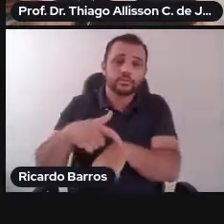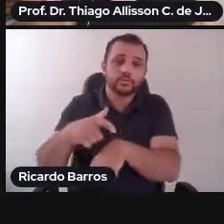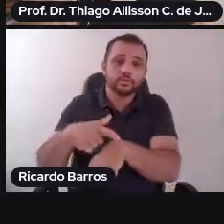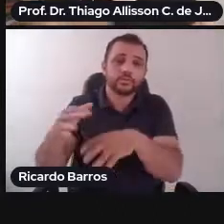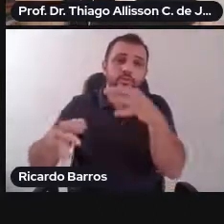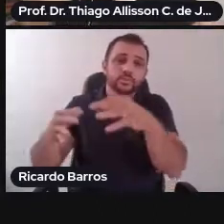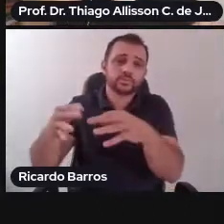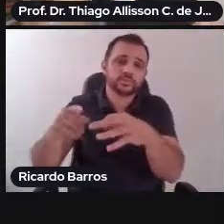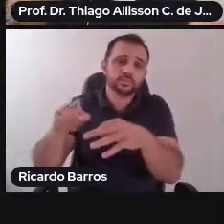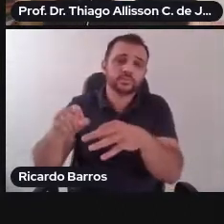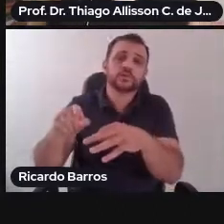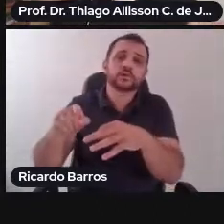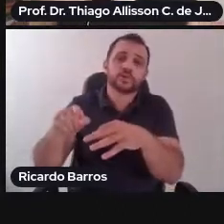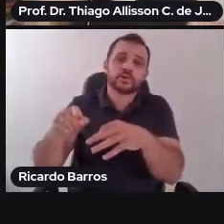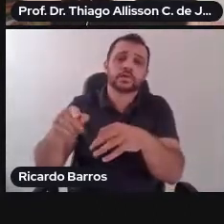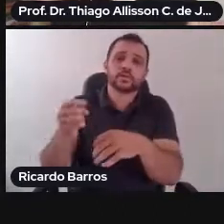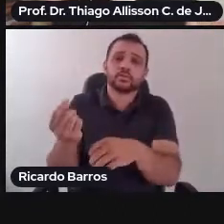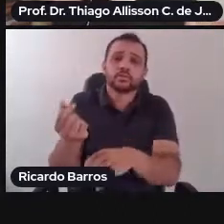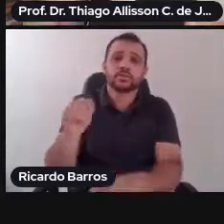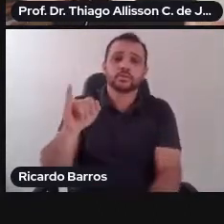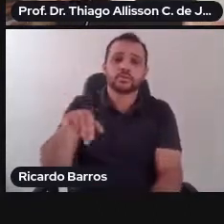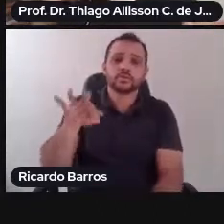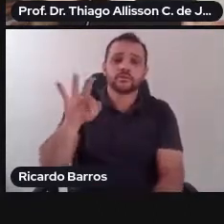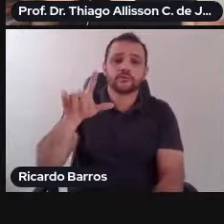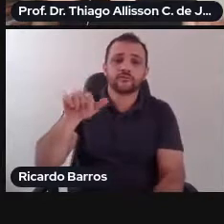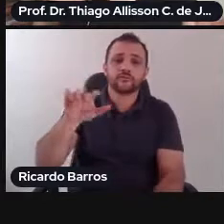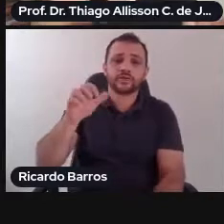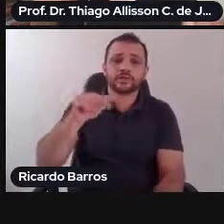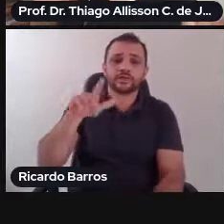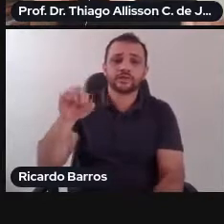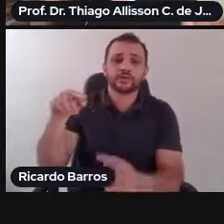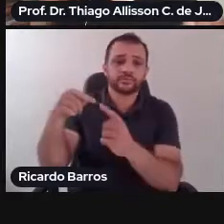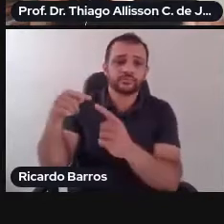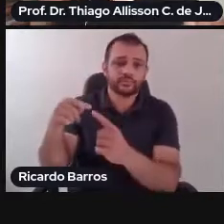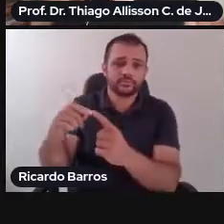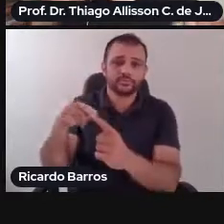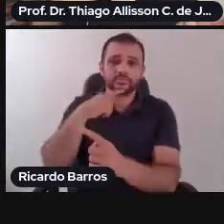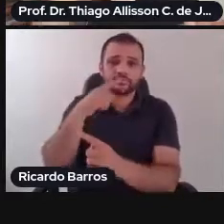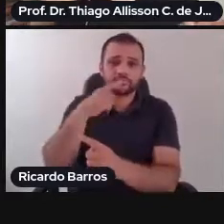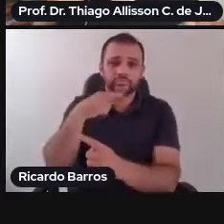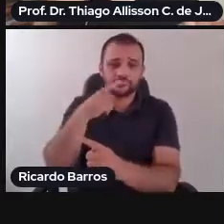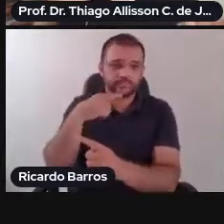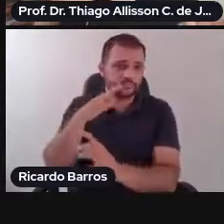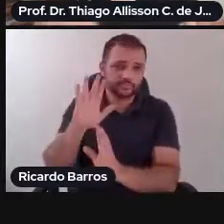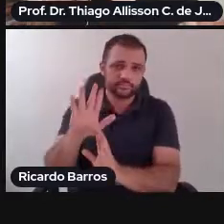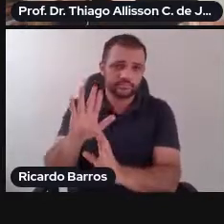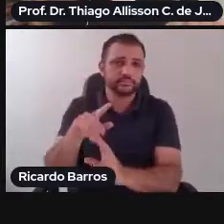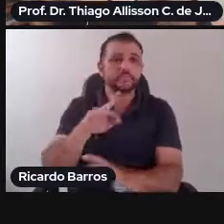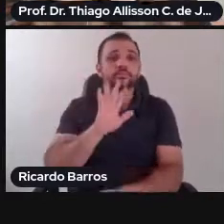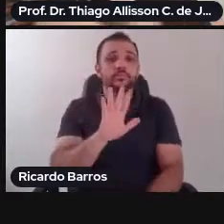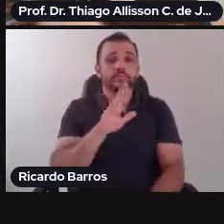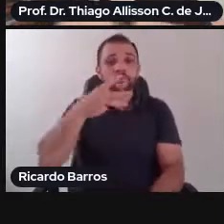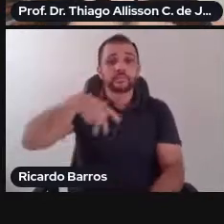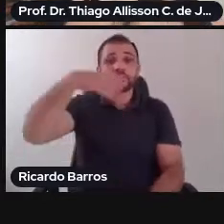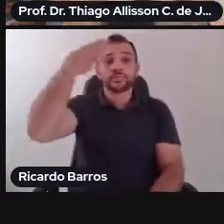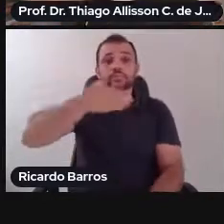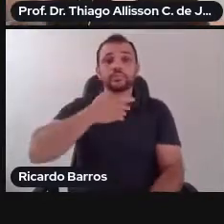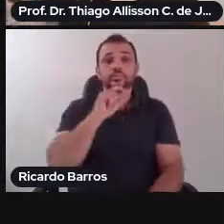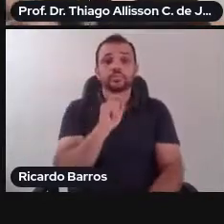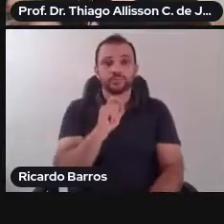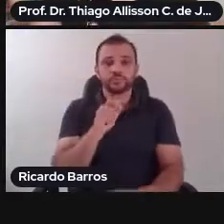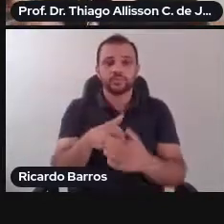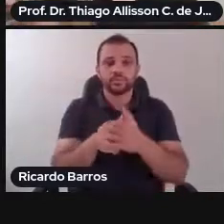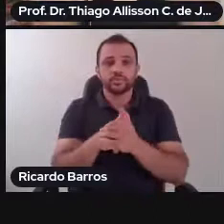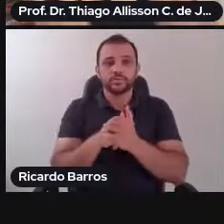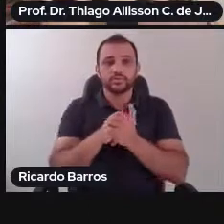condenação em criar portanto um centro de proteção à criança e adolescente que fosse uma política pública